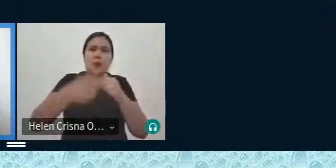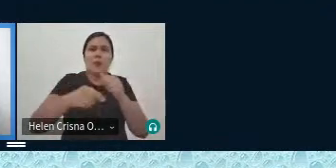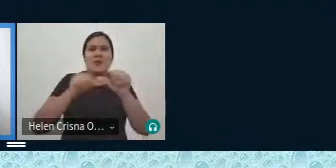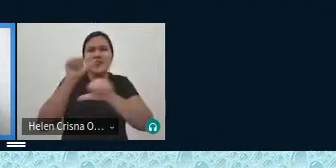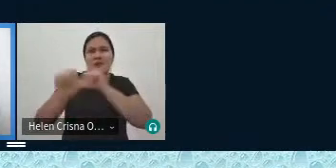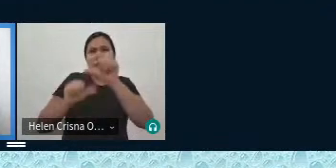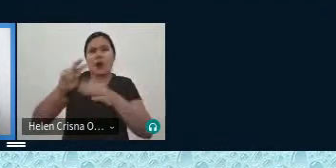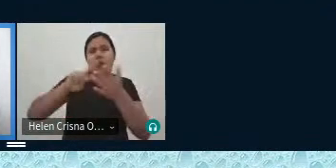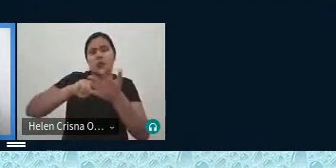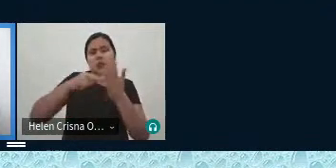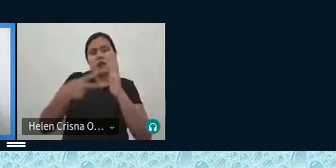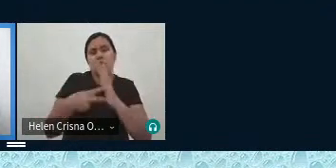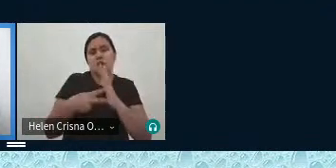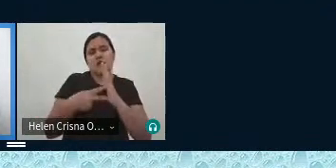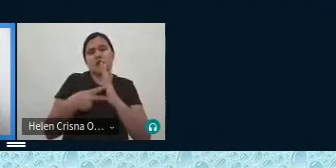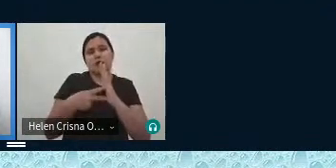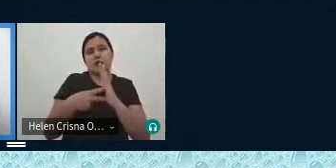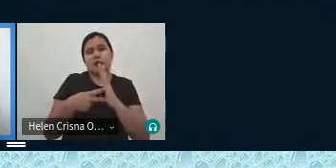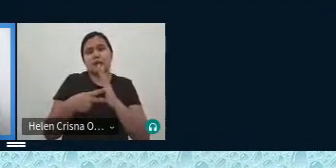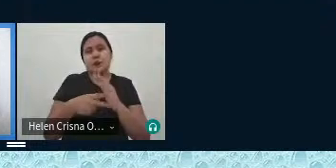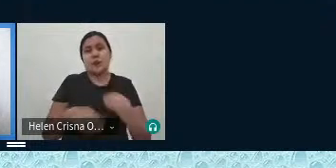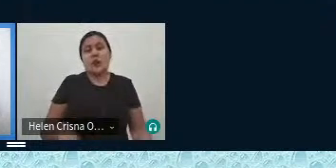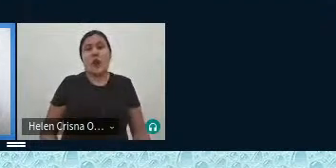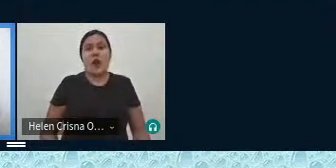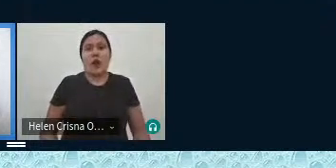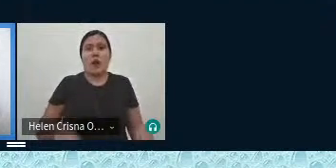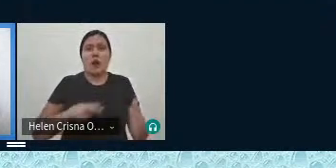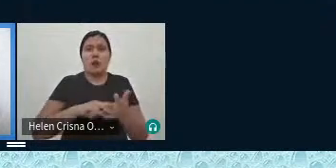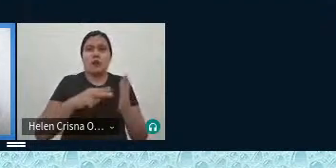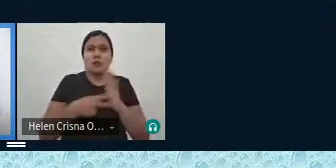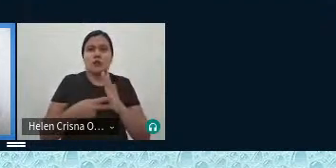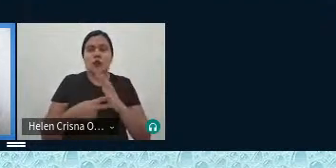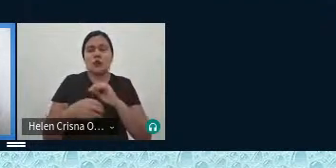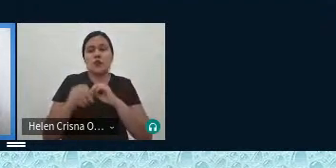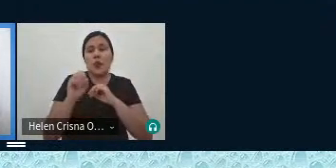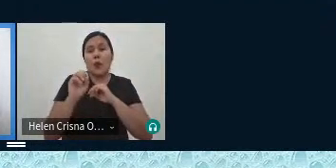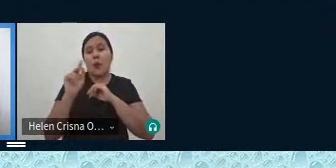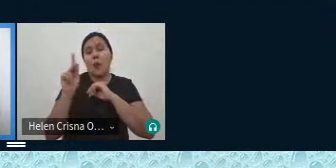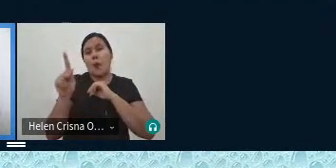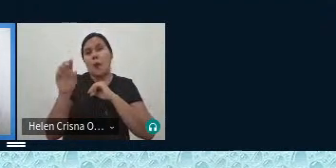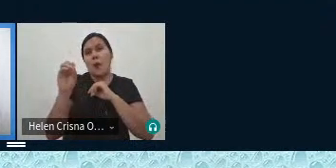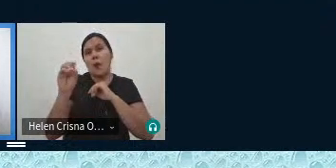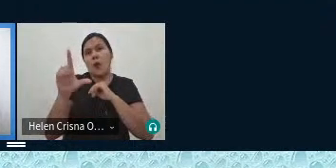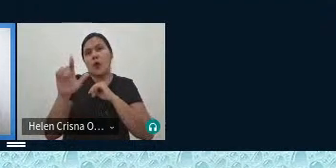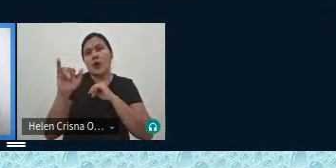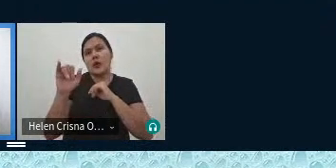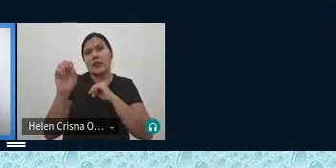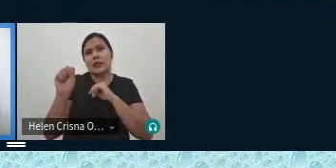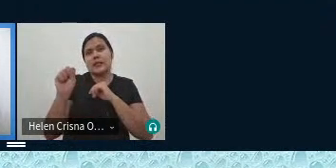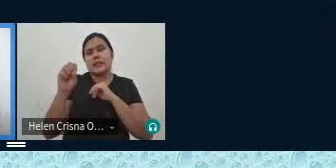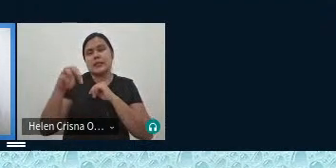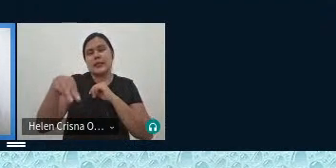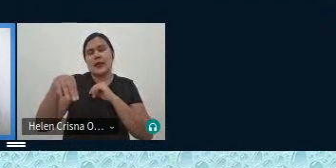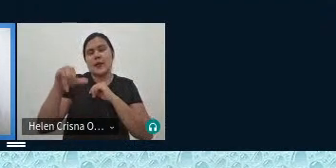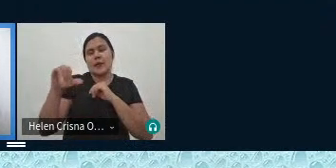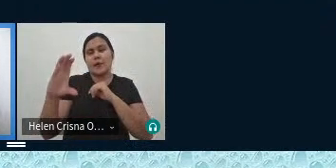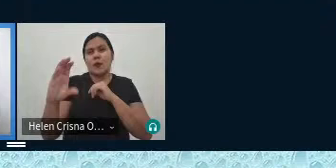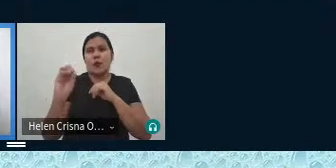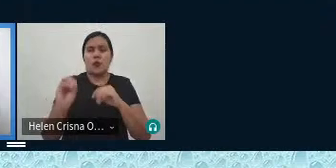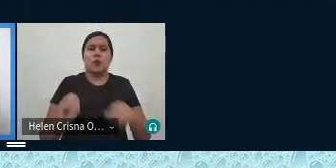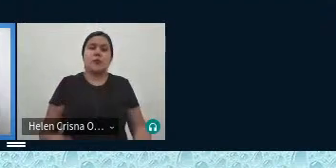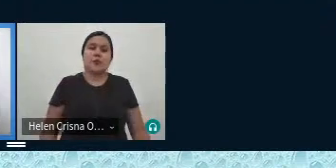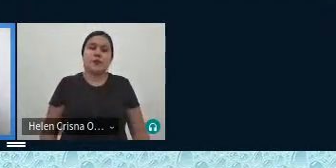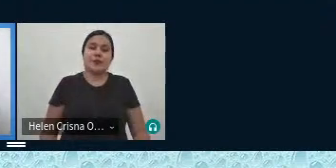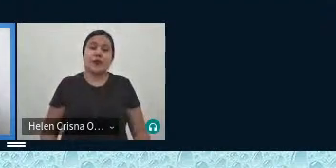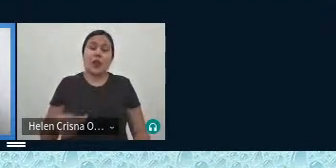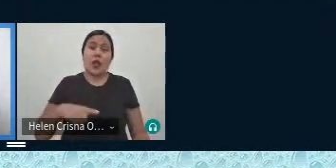esse significado num significado mais policêmico num significado mais plural e ter a capacidade